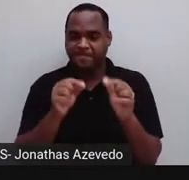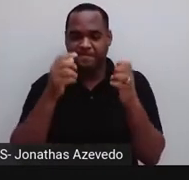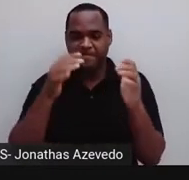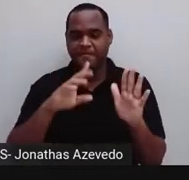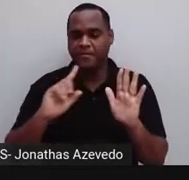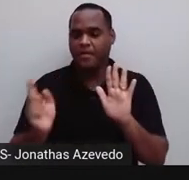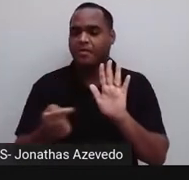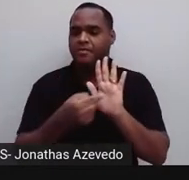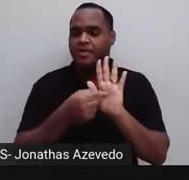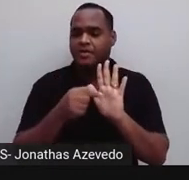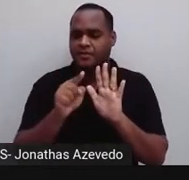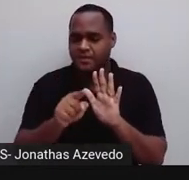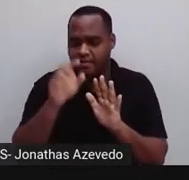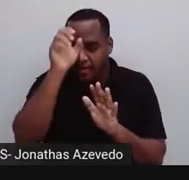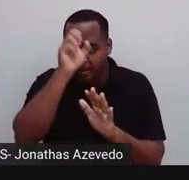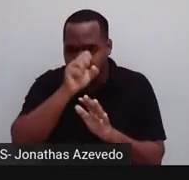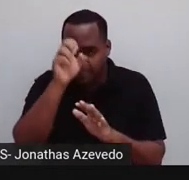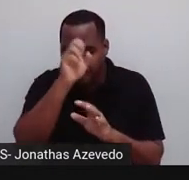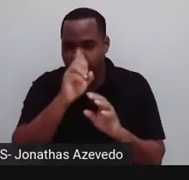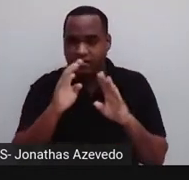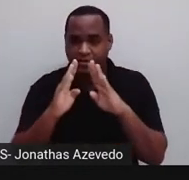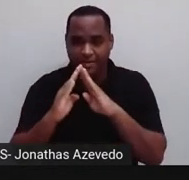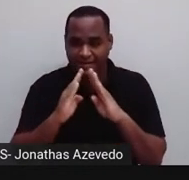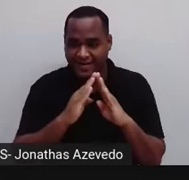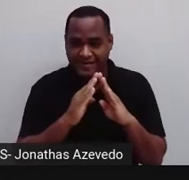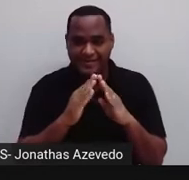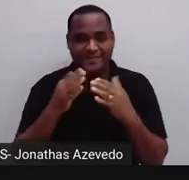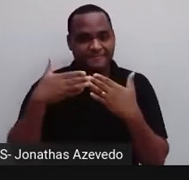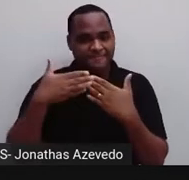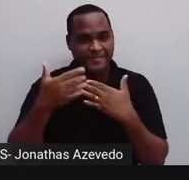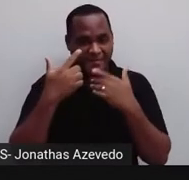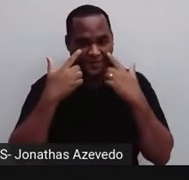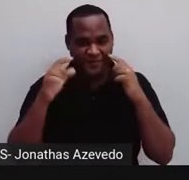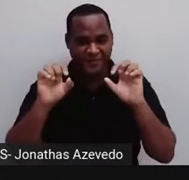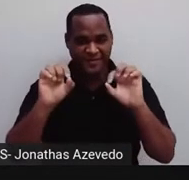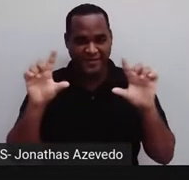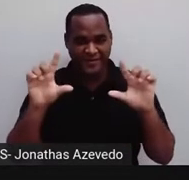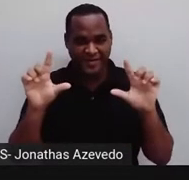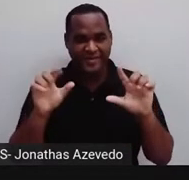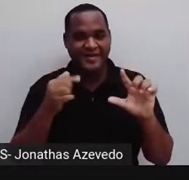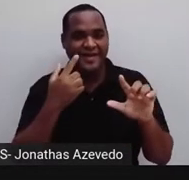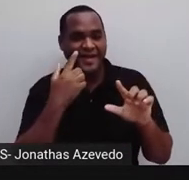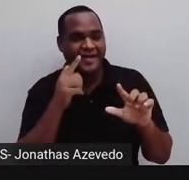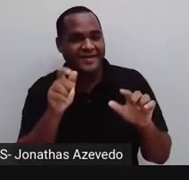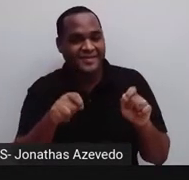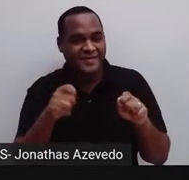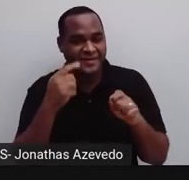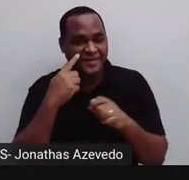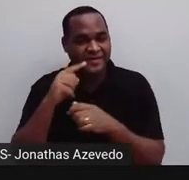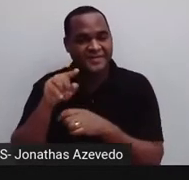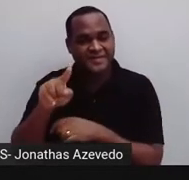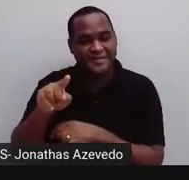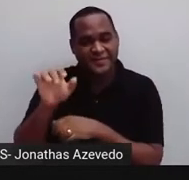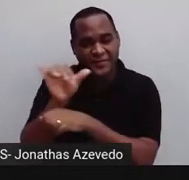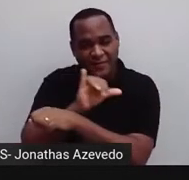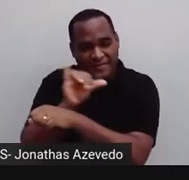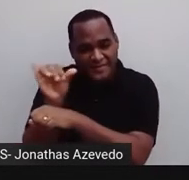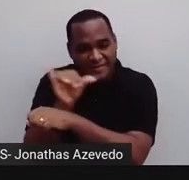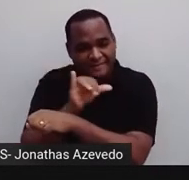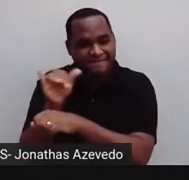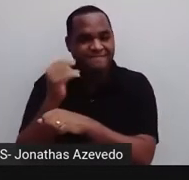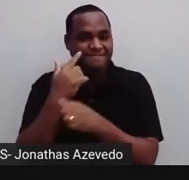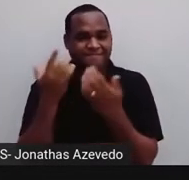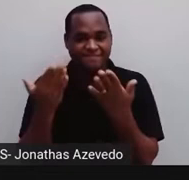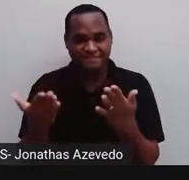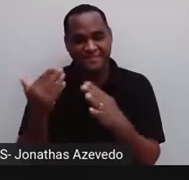de aprender em casa, tá? Na frente da TV. Então, se você acessar o canal do YouTube e procurar